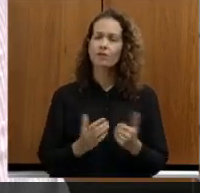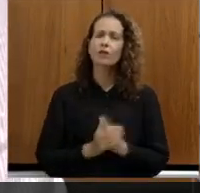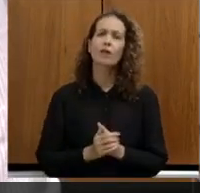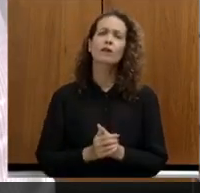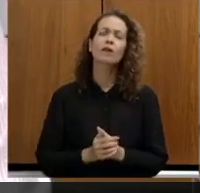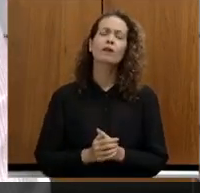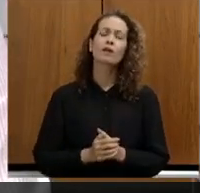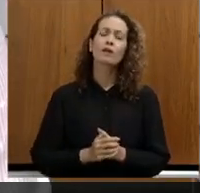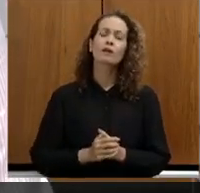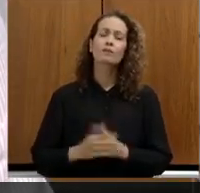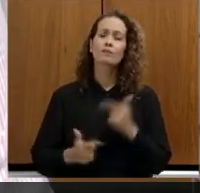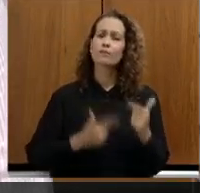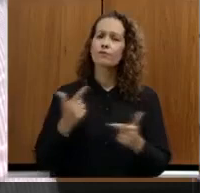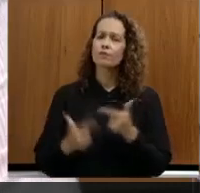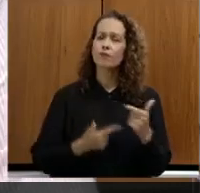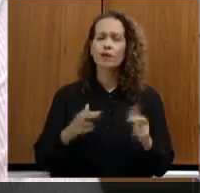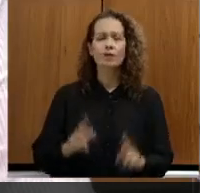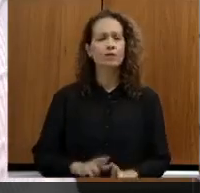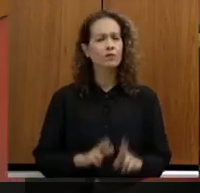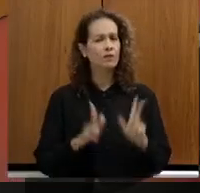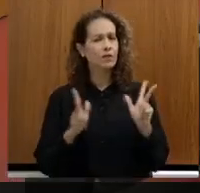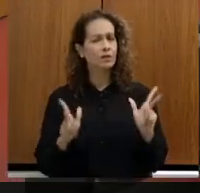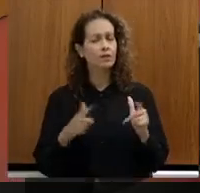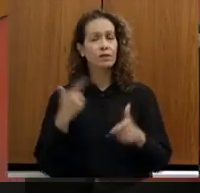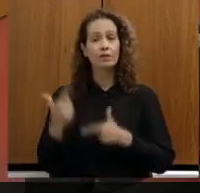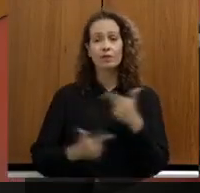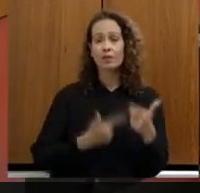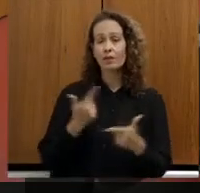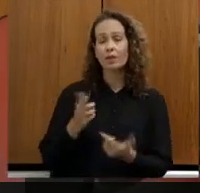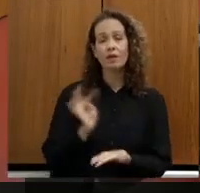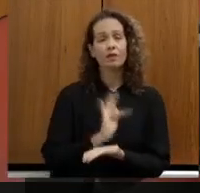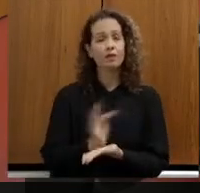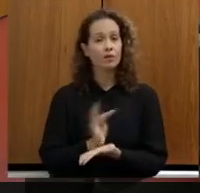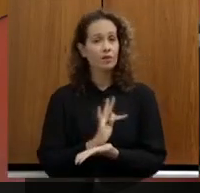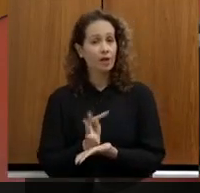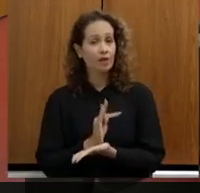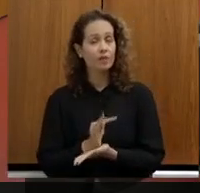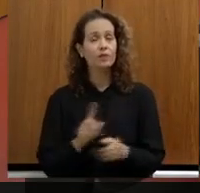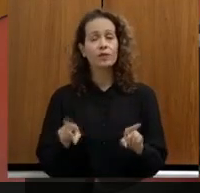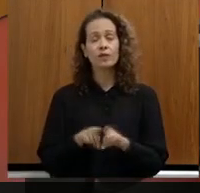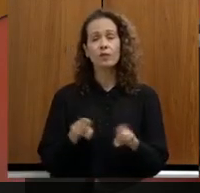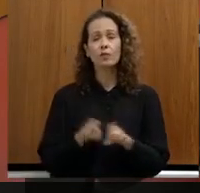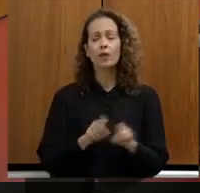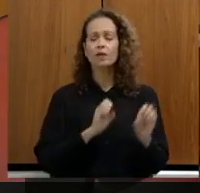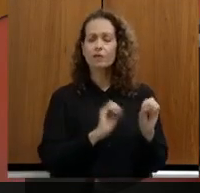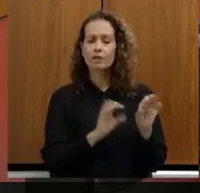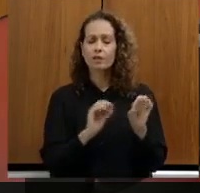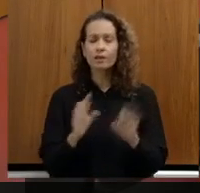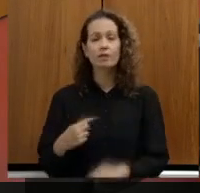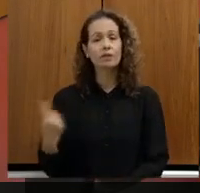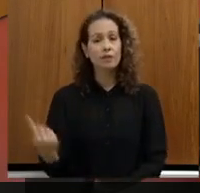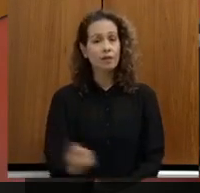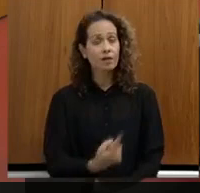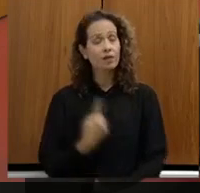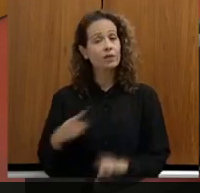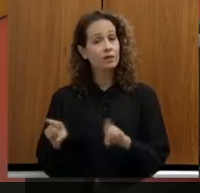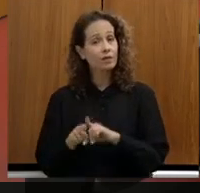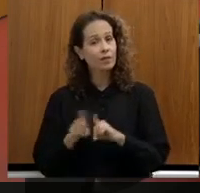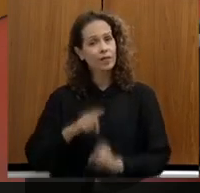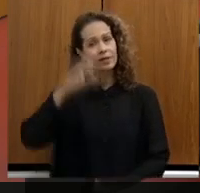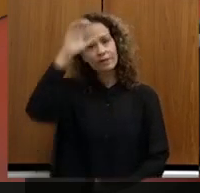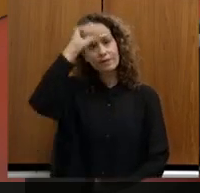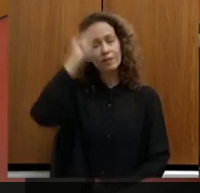feito um trabalho diferenciado, um trabalho técnico, instruindo a gente, ensinando a gente a ser técnico também,